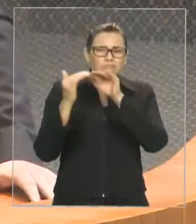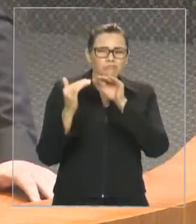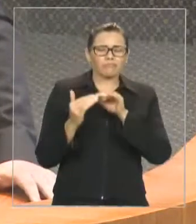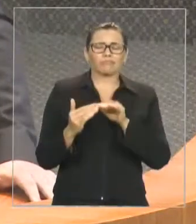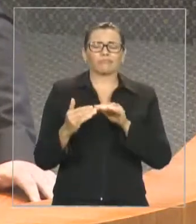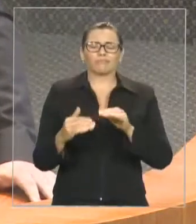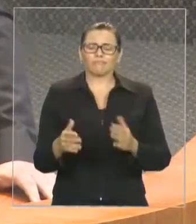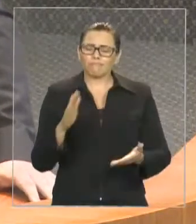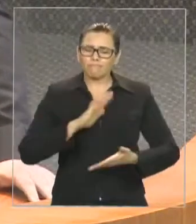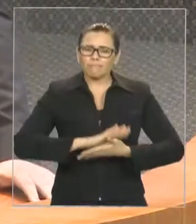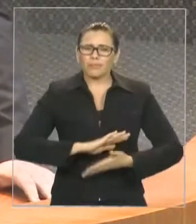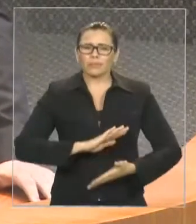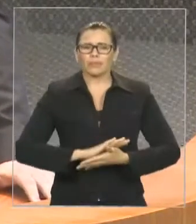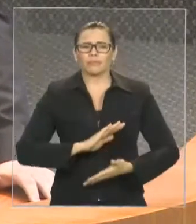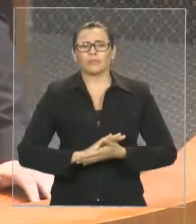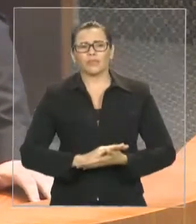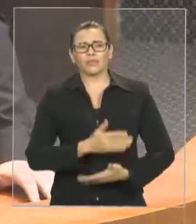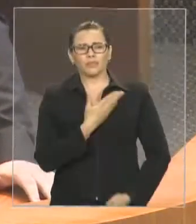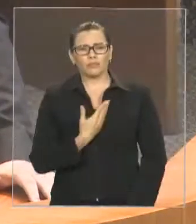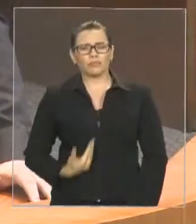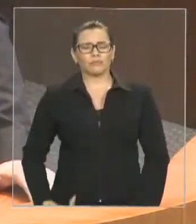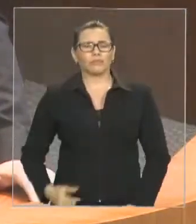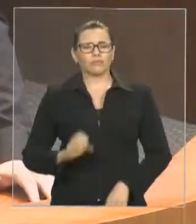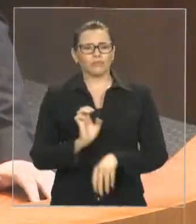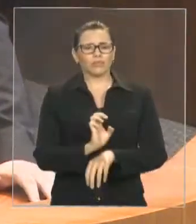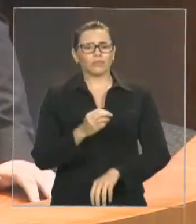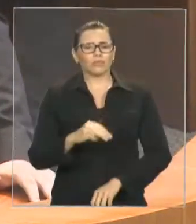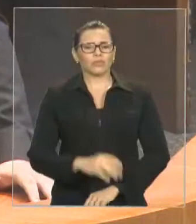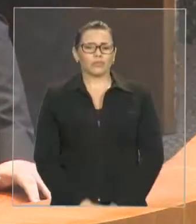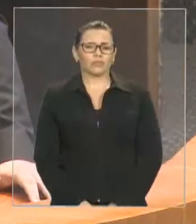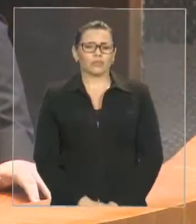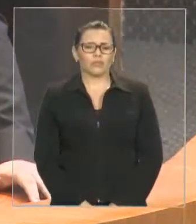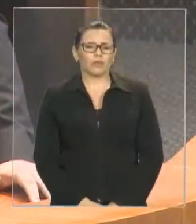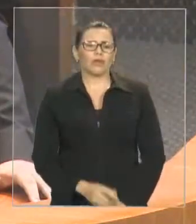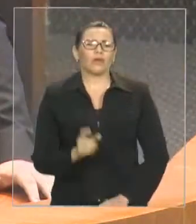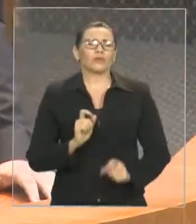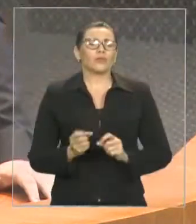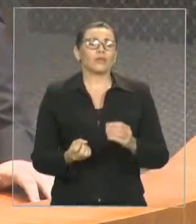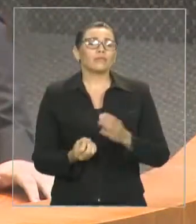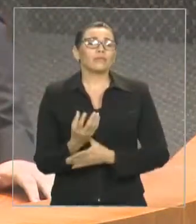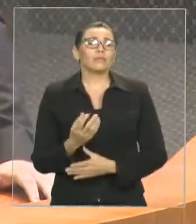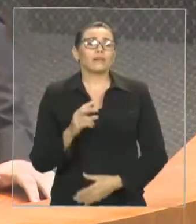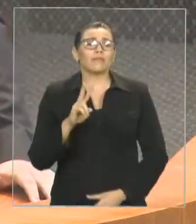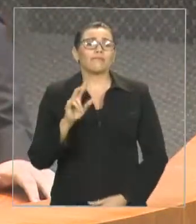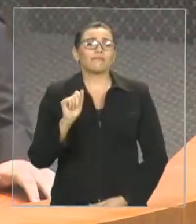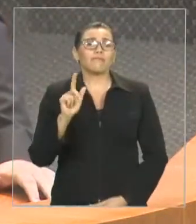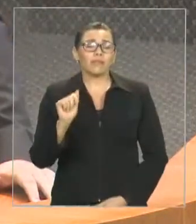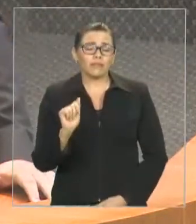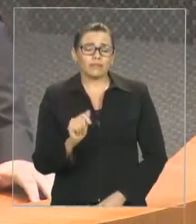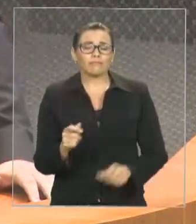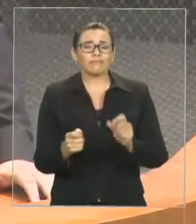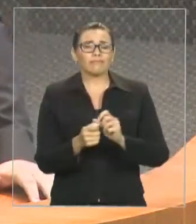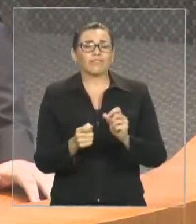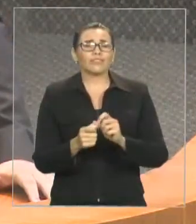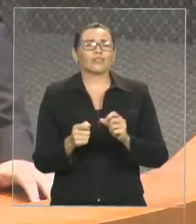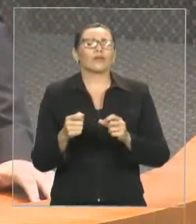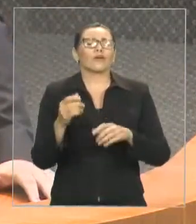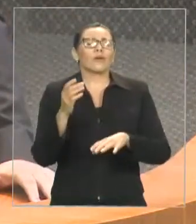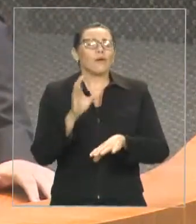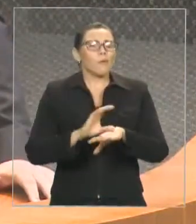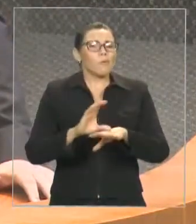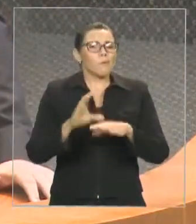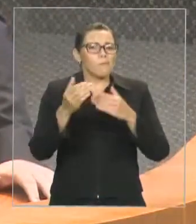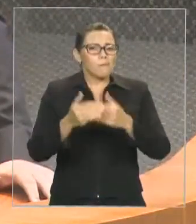relação à abertura de vagas para concurso, para que se possa dar uma resposta positiva à população do Maranhão.